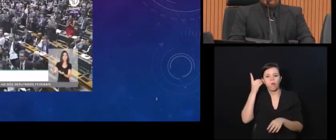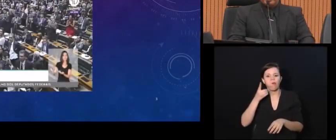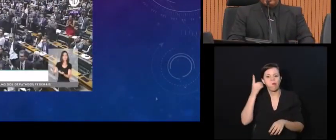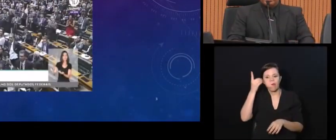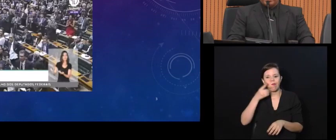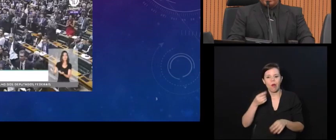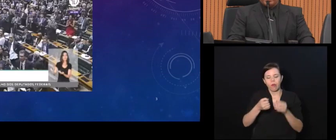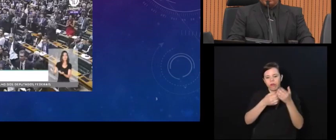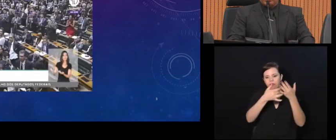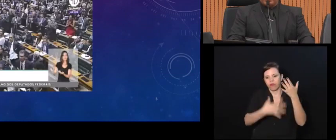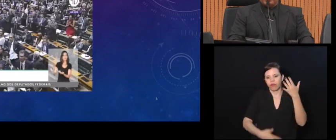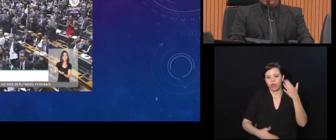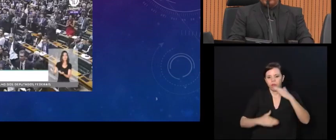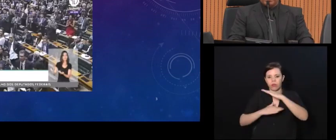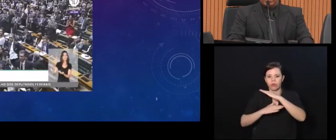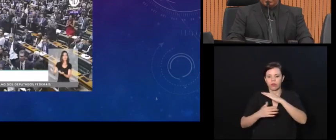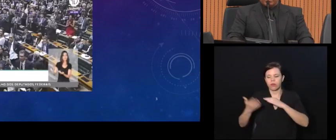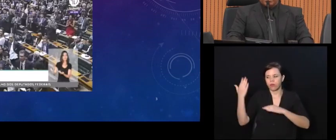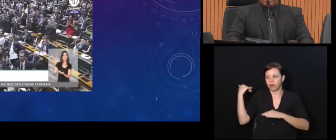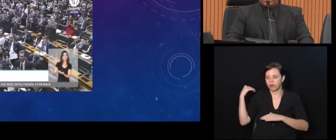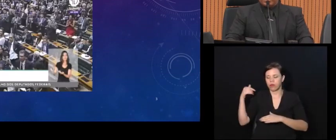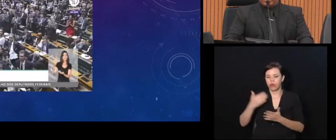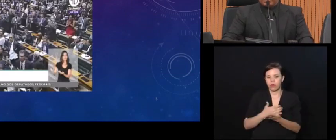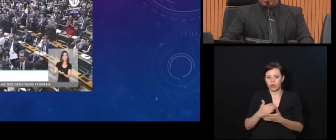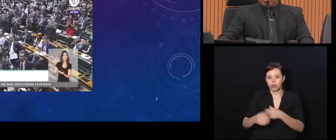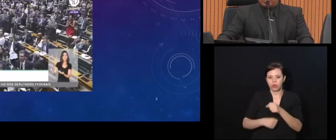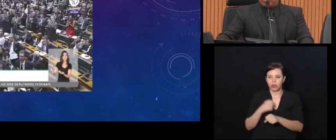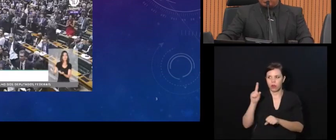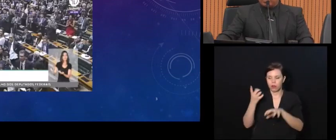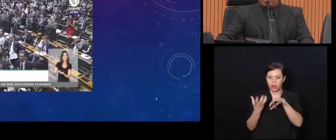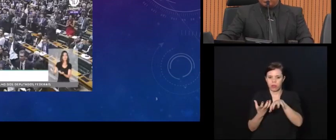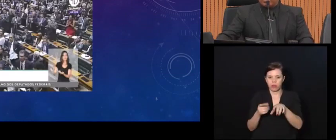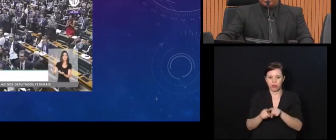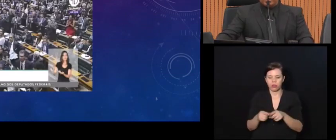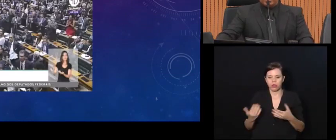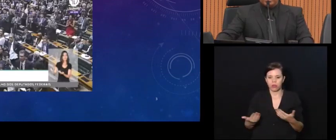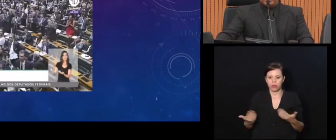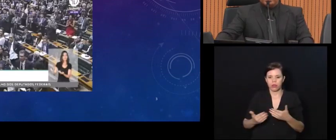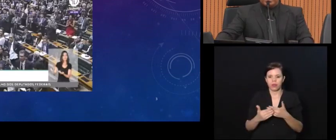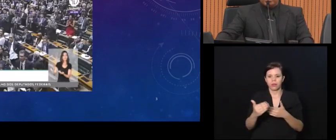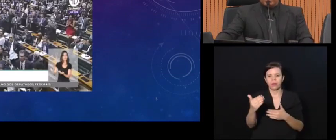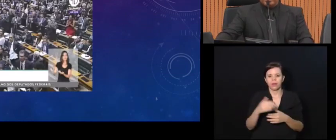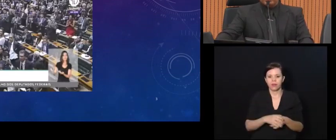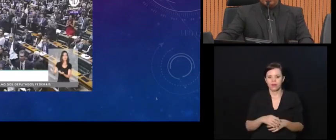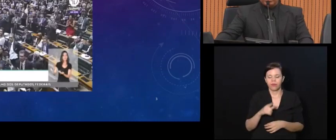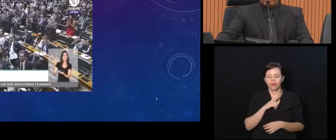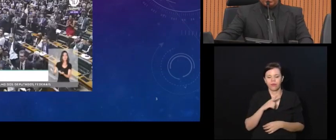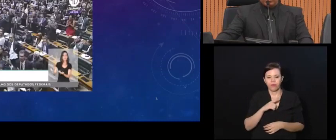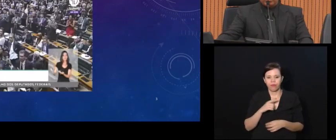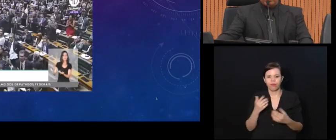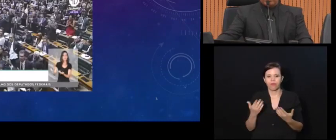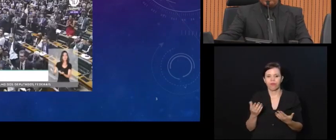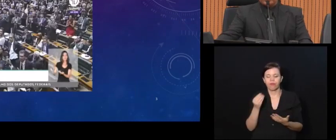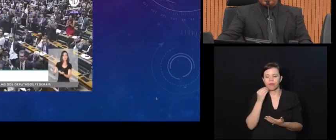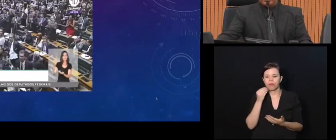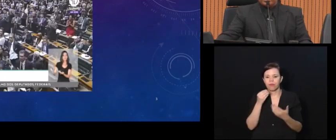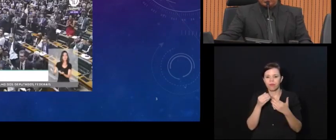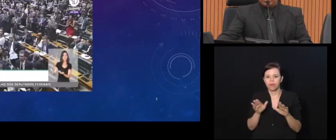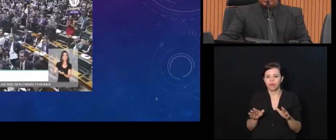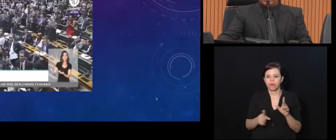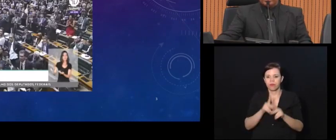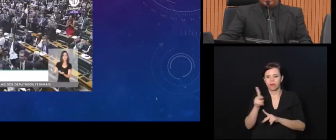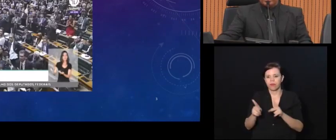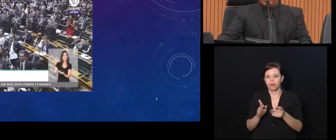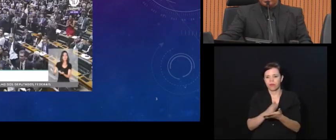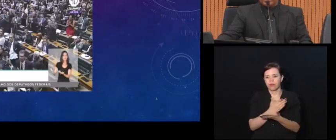esse discurso foi na Câmara no começo desse ano e, hoje em dia, ele tem uma abertura tanto com o pessoal da direita